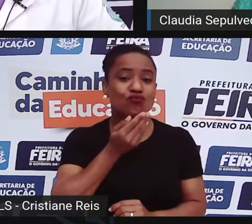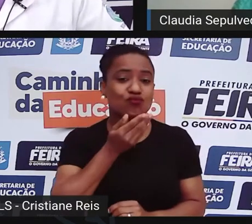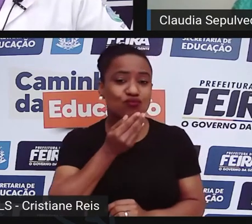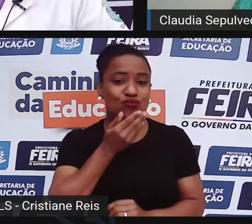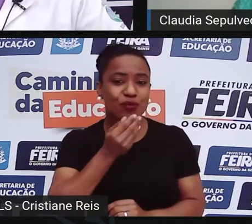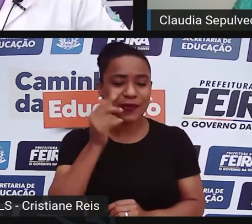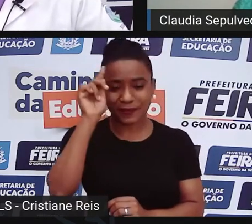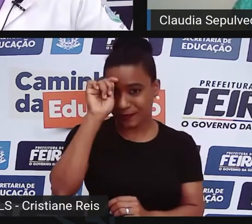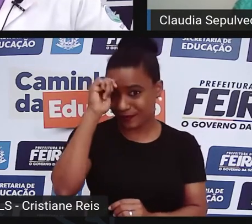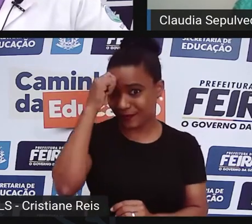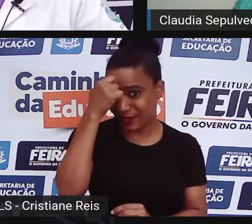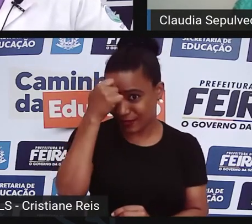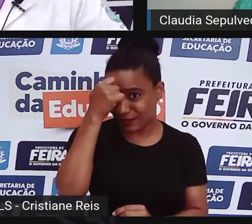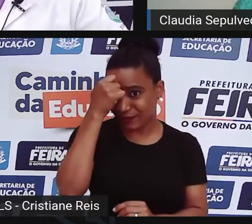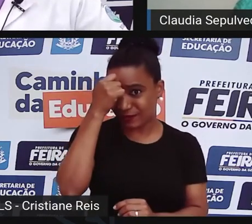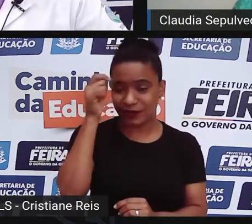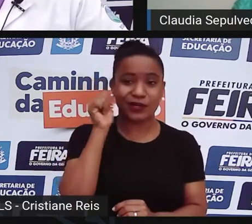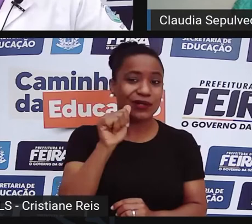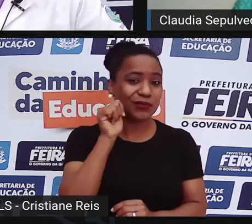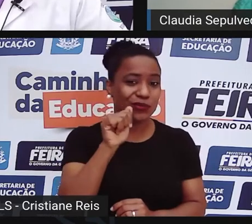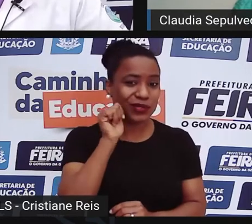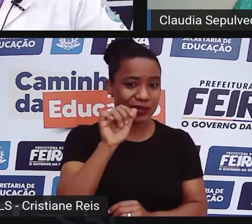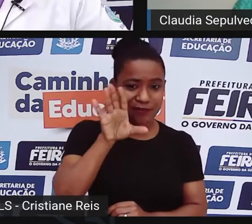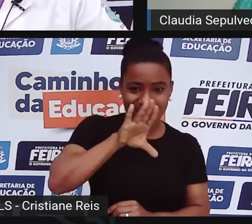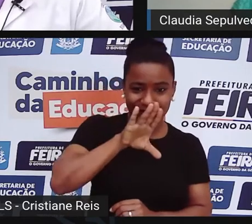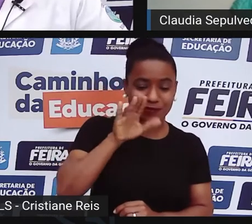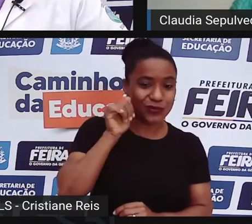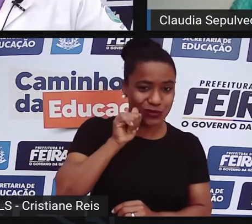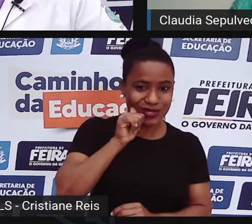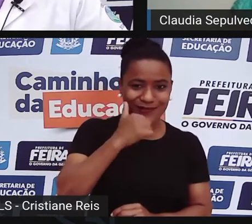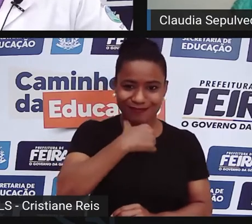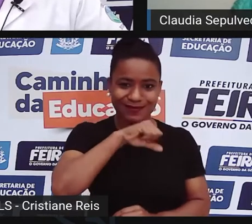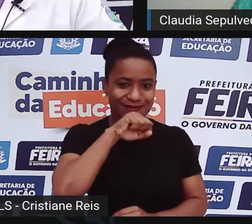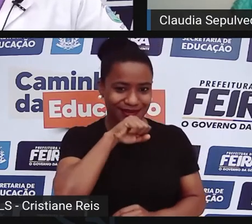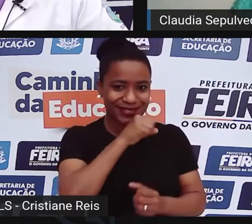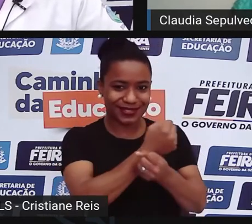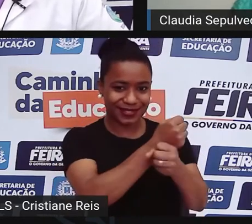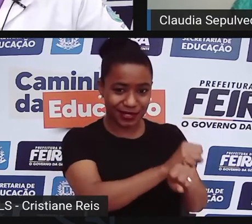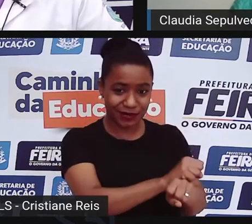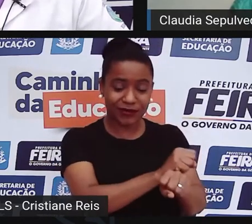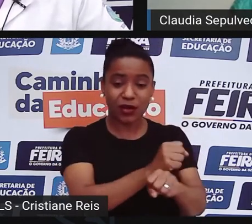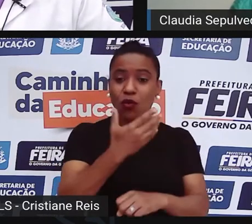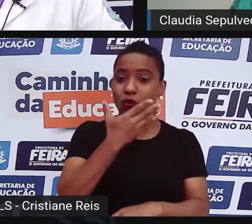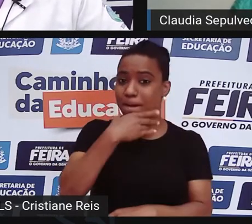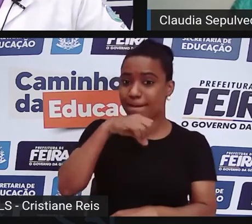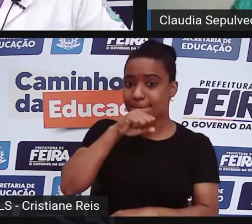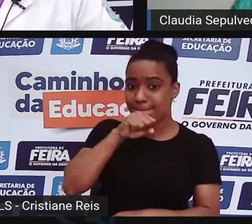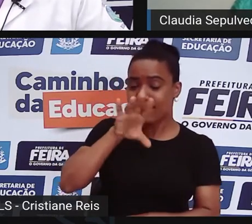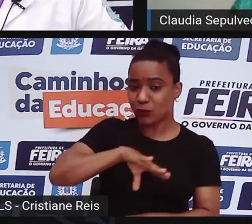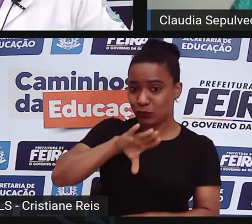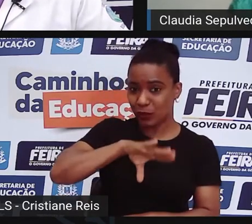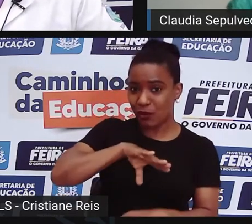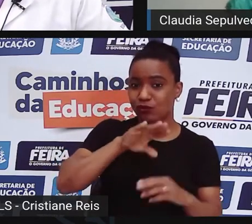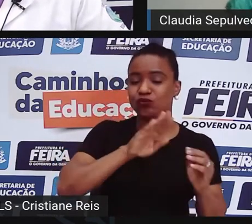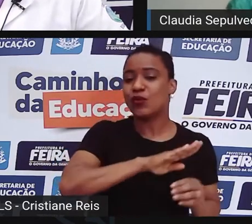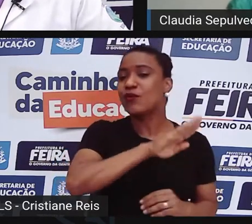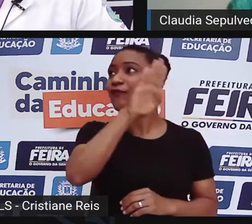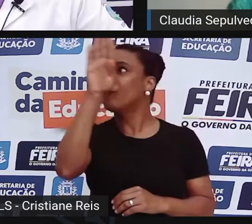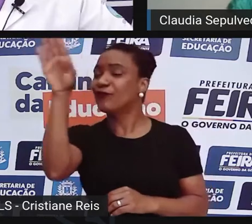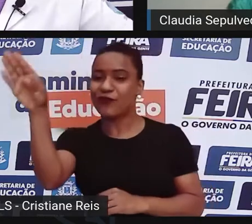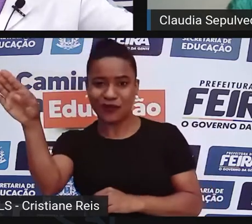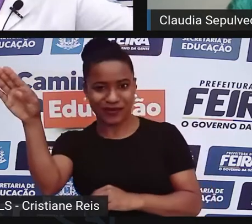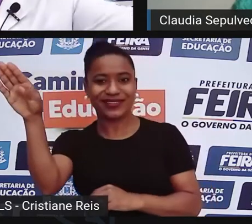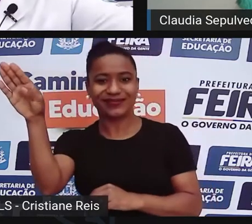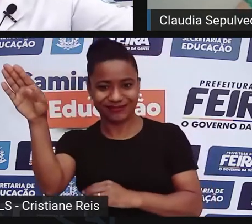estudar, filho de um português com uma escravizada, vai estudar na Europa e volta e é reconhecido no